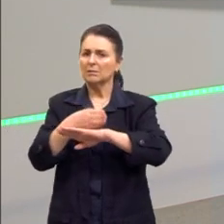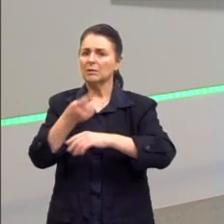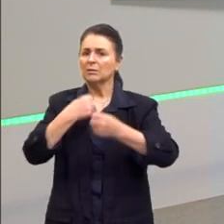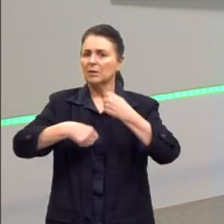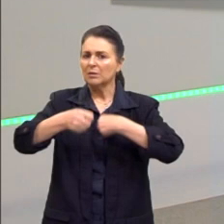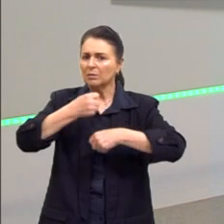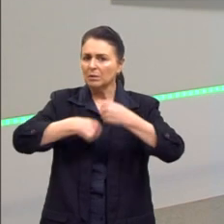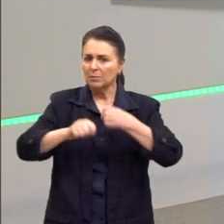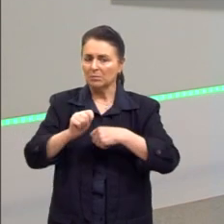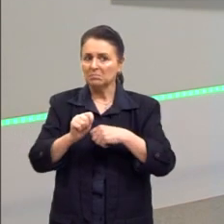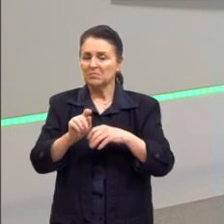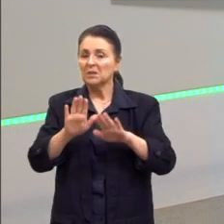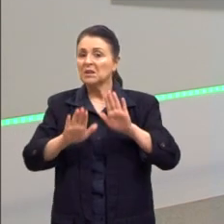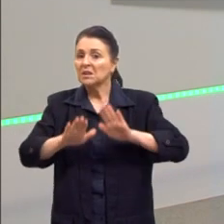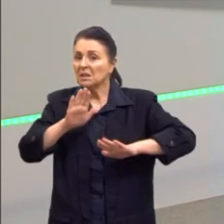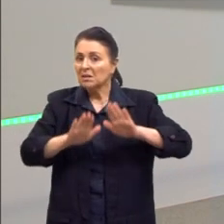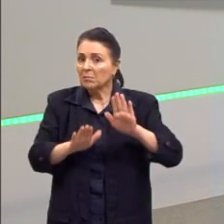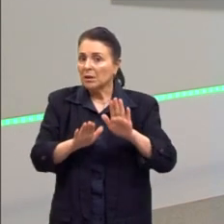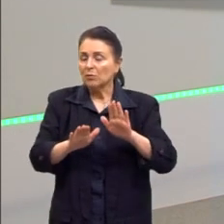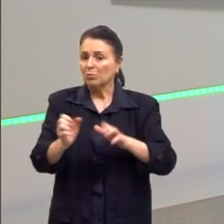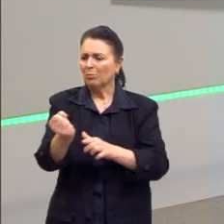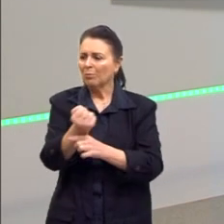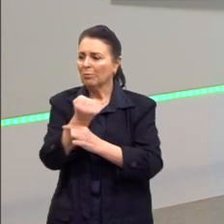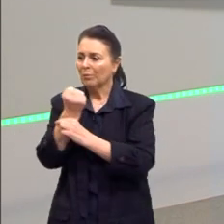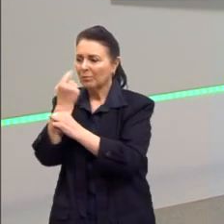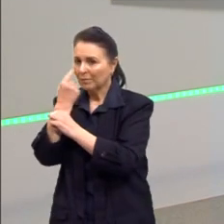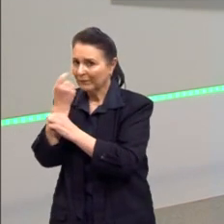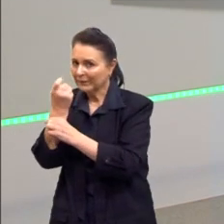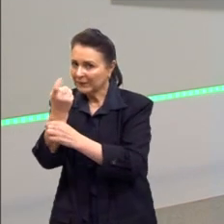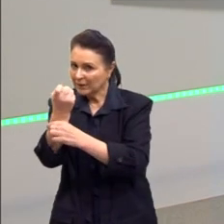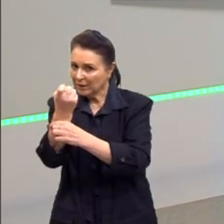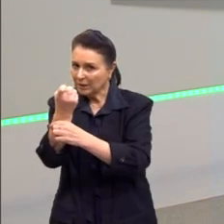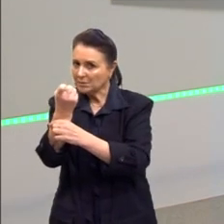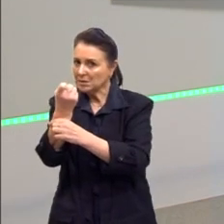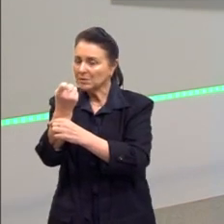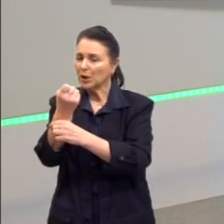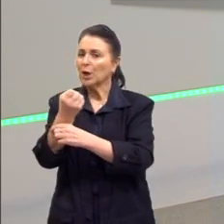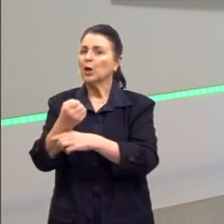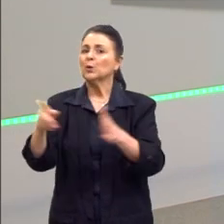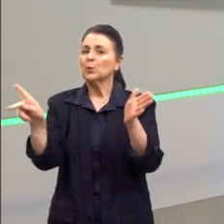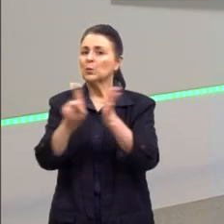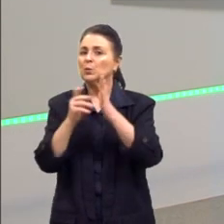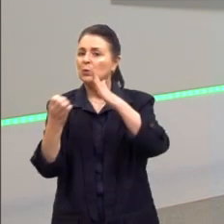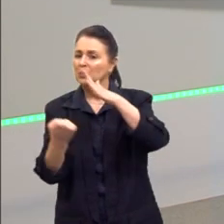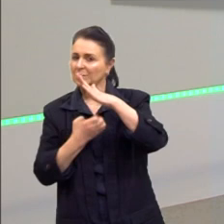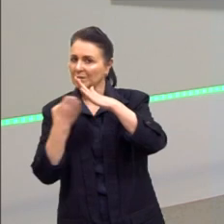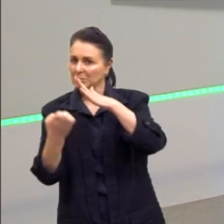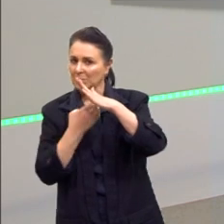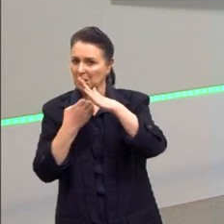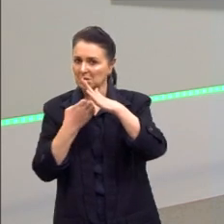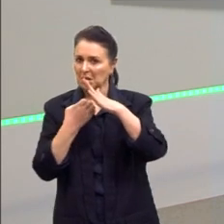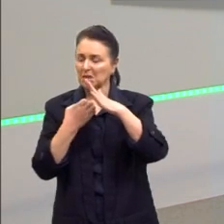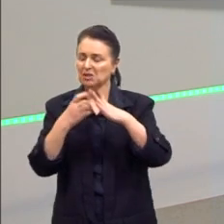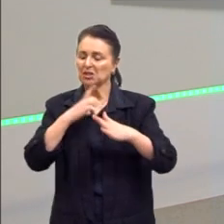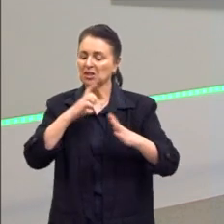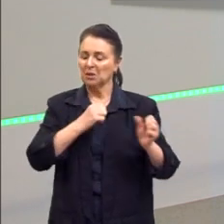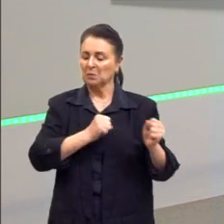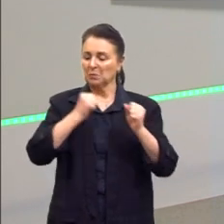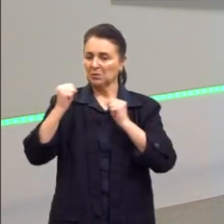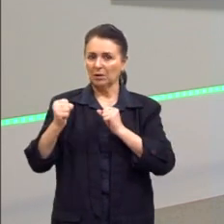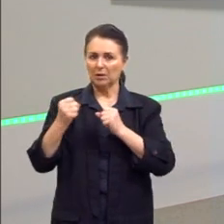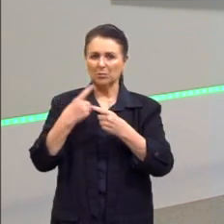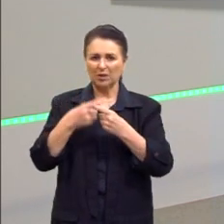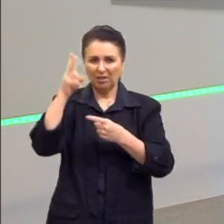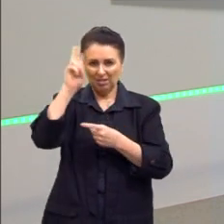Por vezes, ela vai ser feita para defender os interesses dos empresários, dos poderosos, como aqui no Brasil, queimando café,